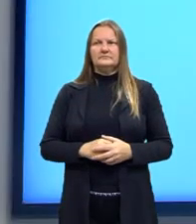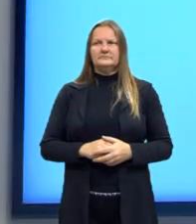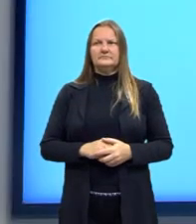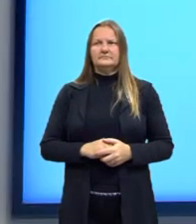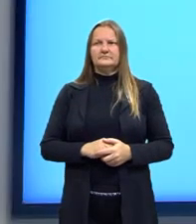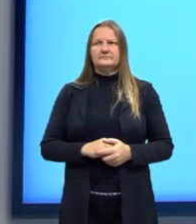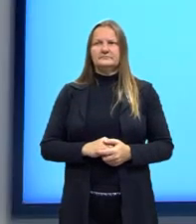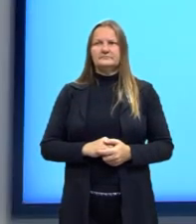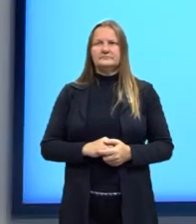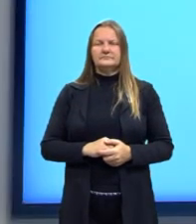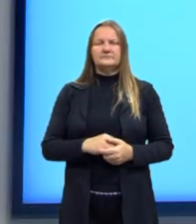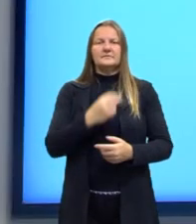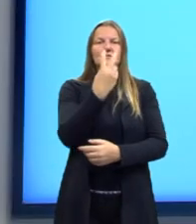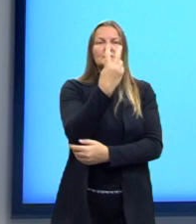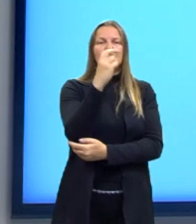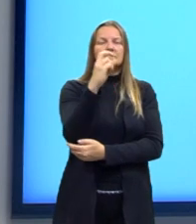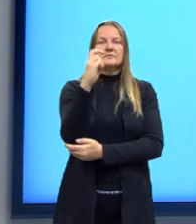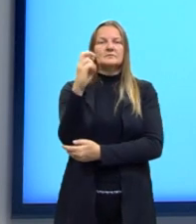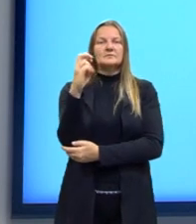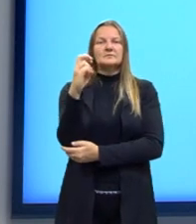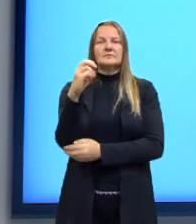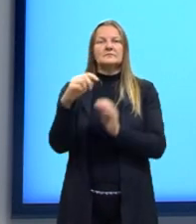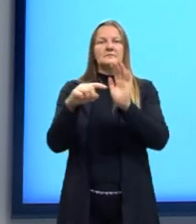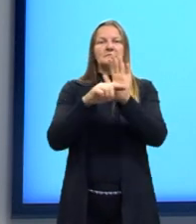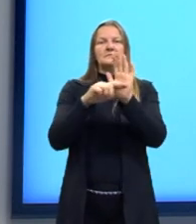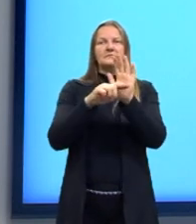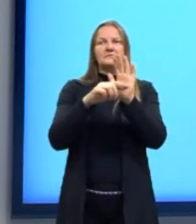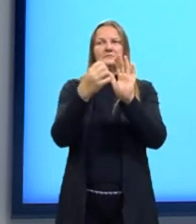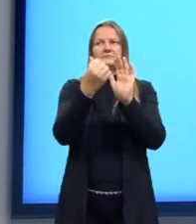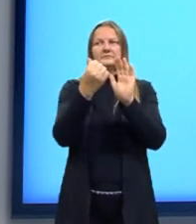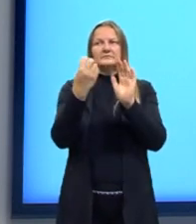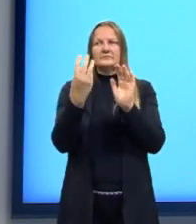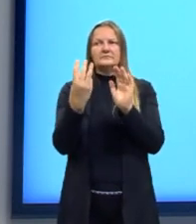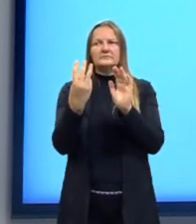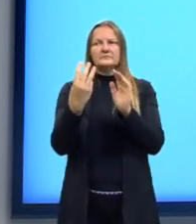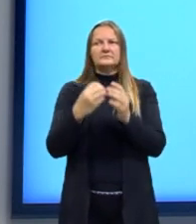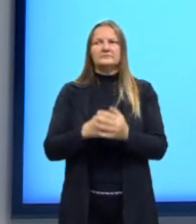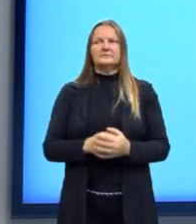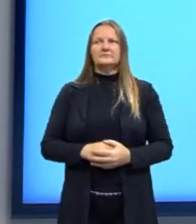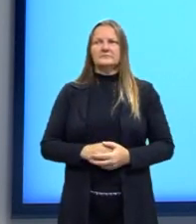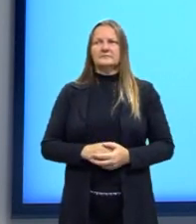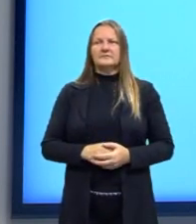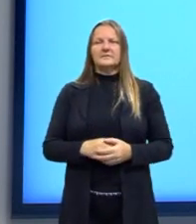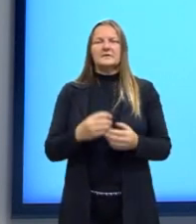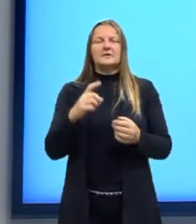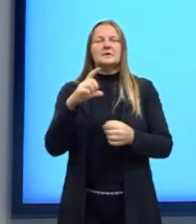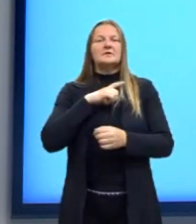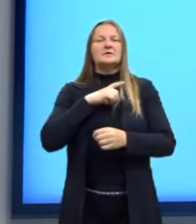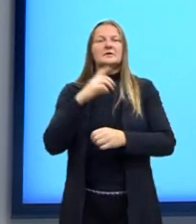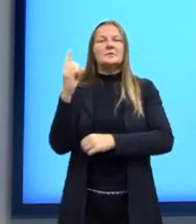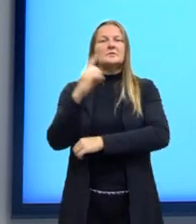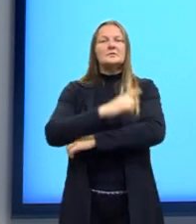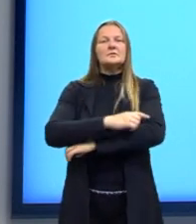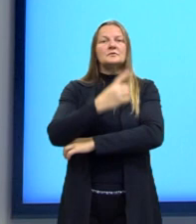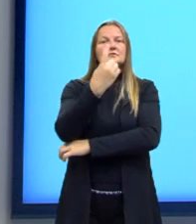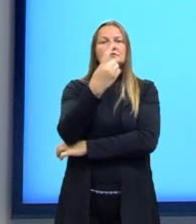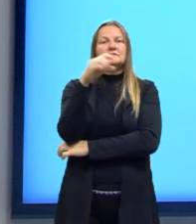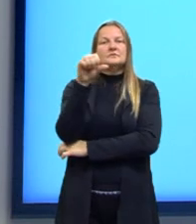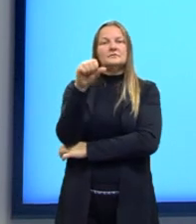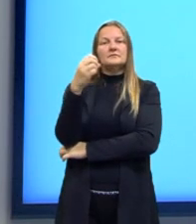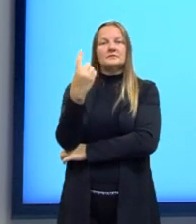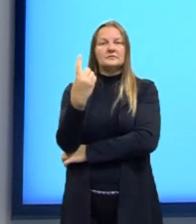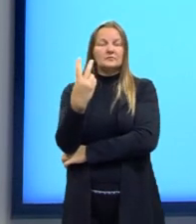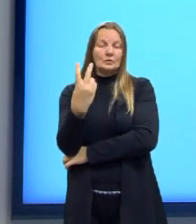255 menos 63. Então a nossa planta, ela leva 192